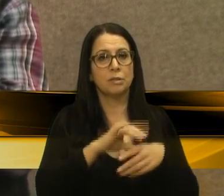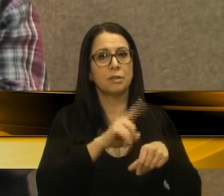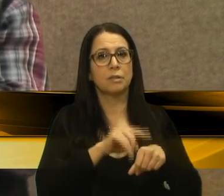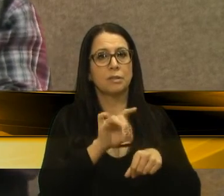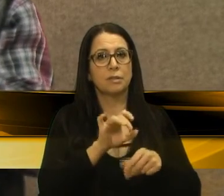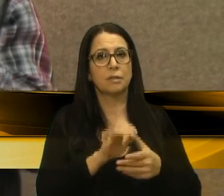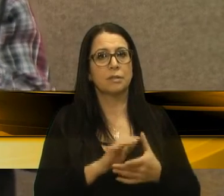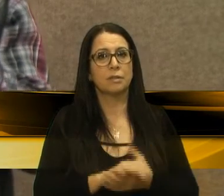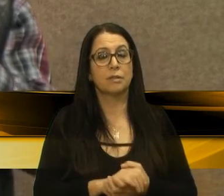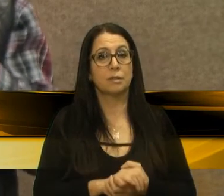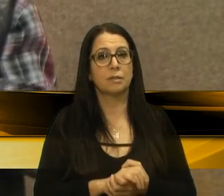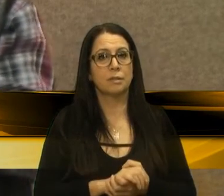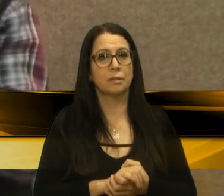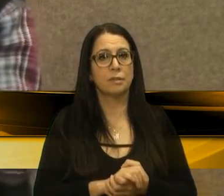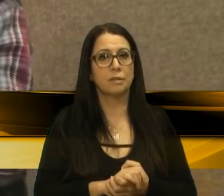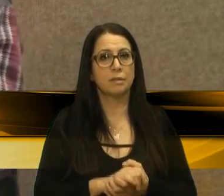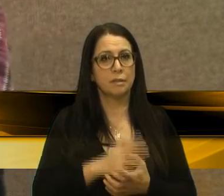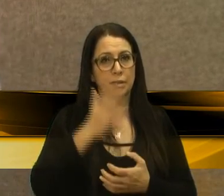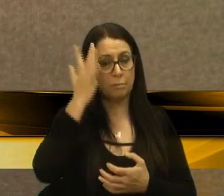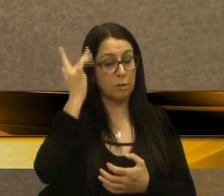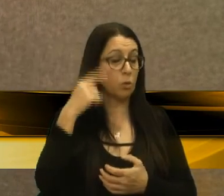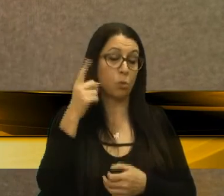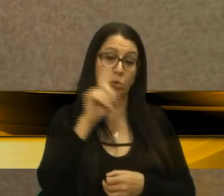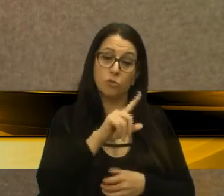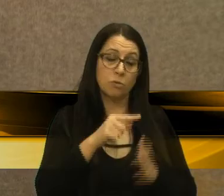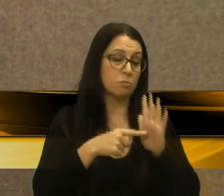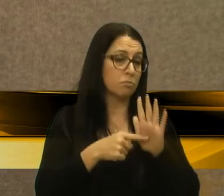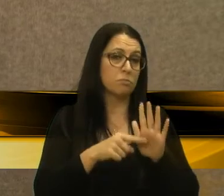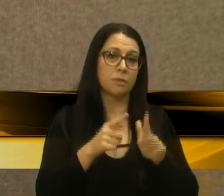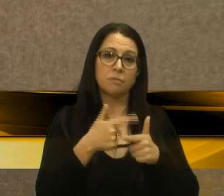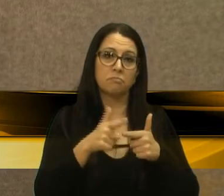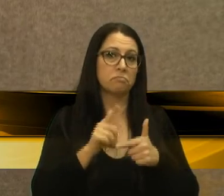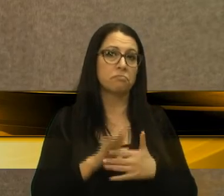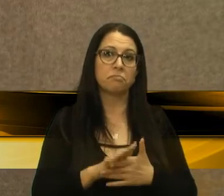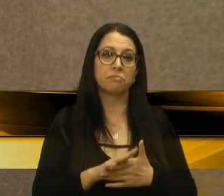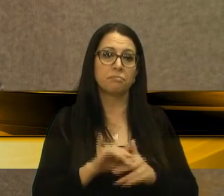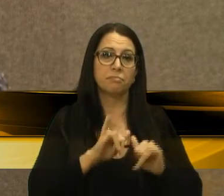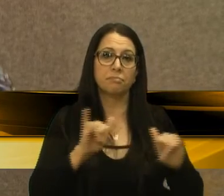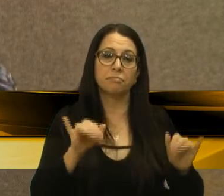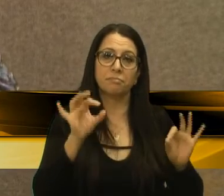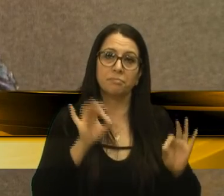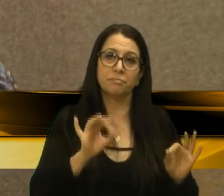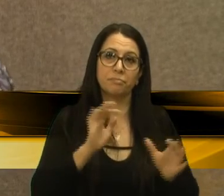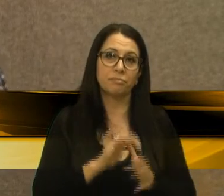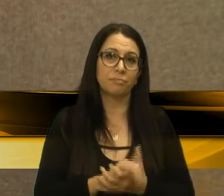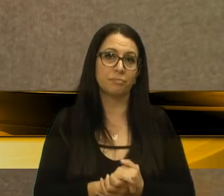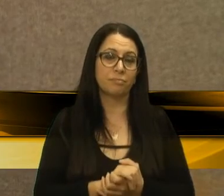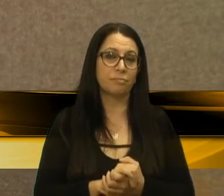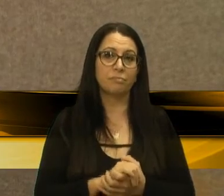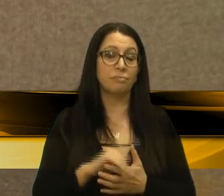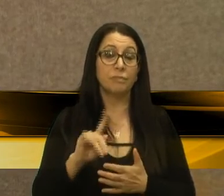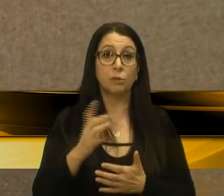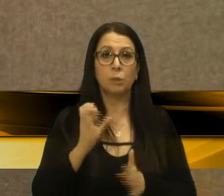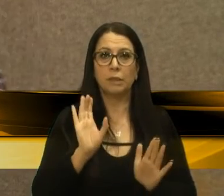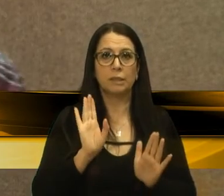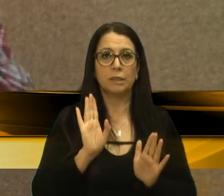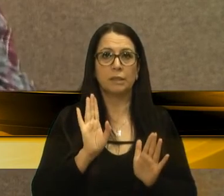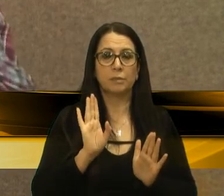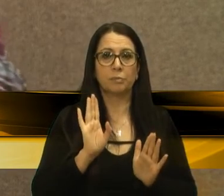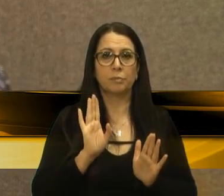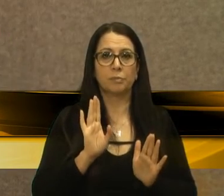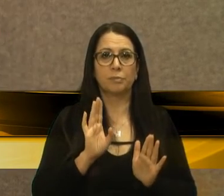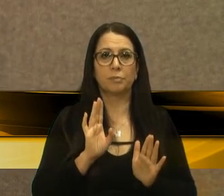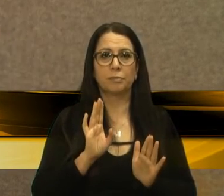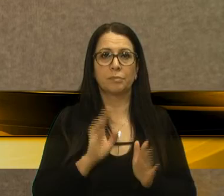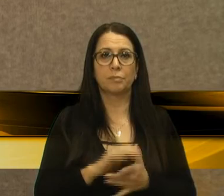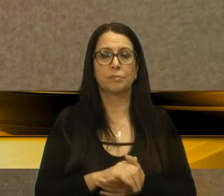líder. Mas amanhã, outro dia, eu posso passar sem problema. Então, a notícia certa. Não queremos, como diz